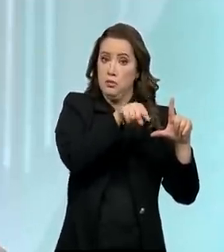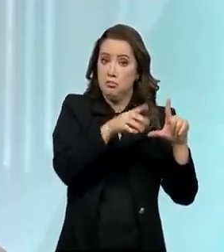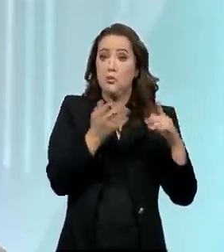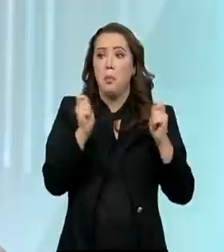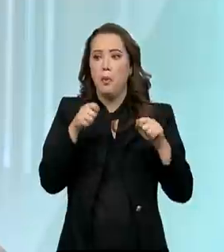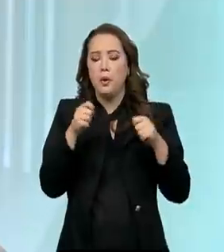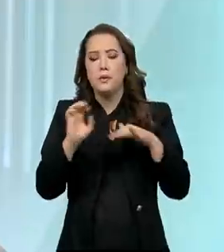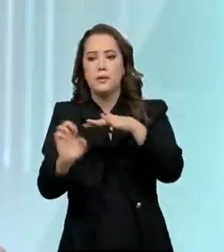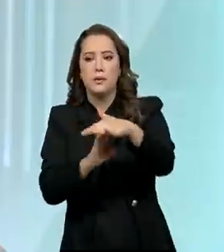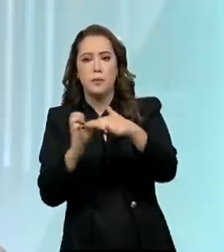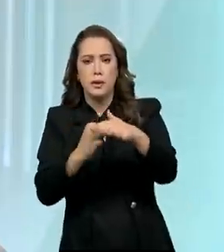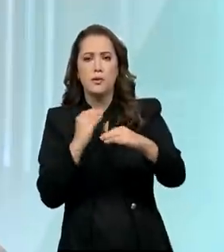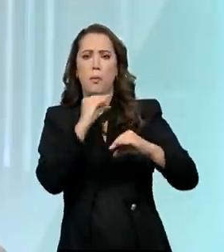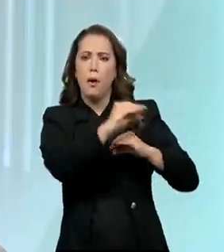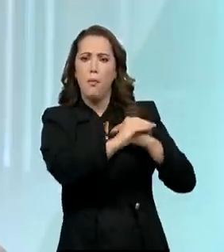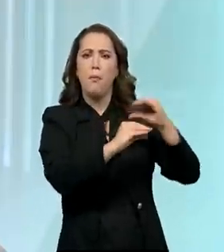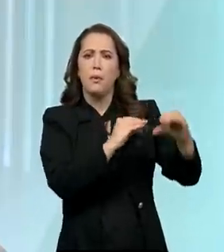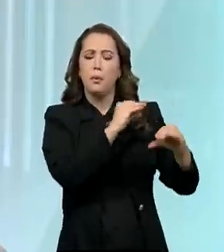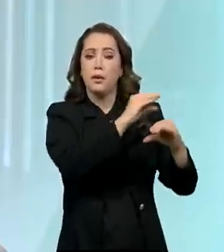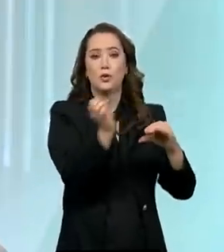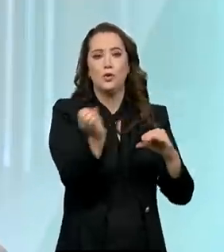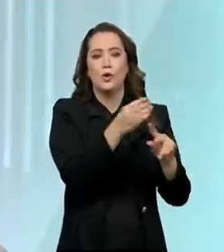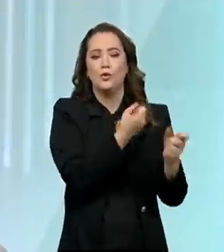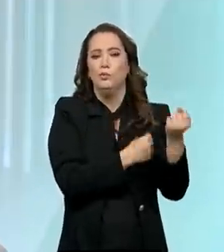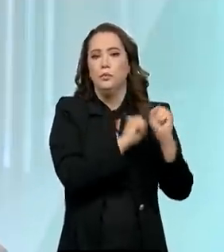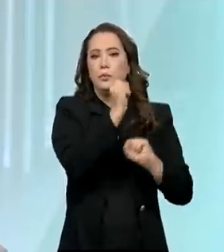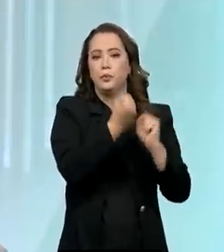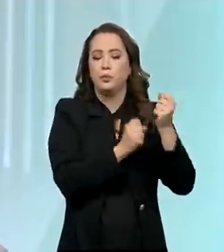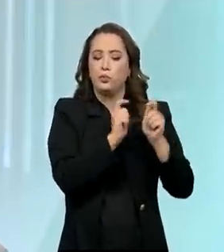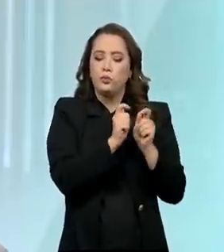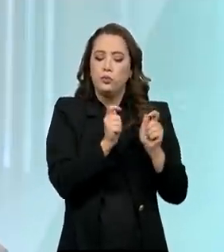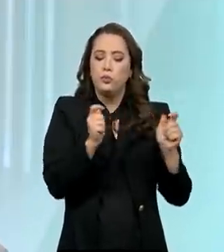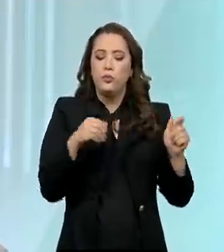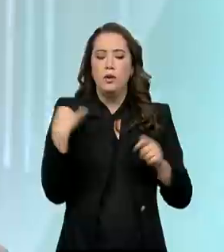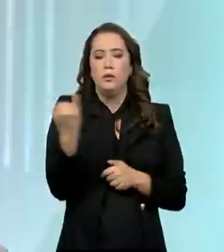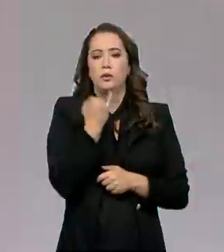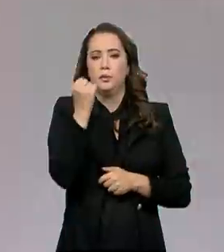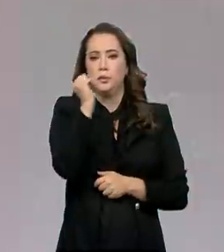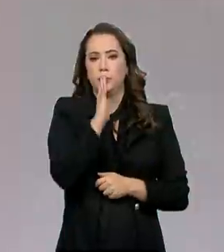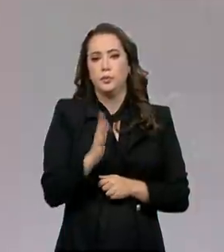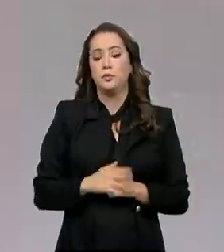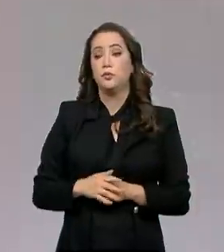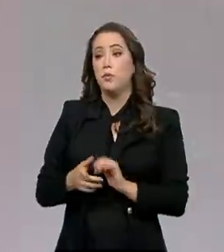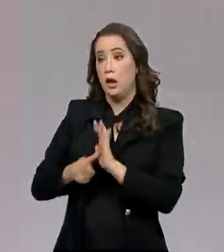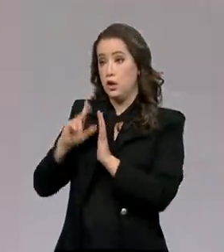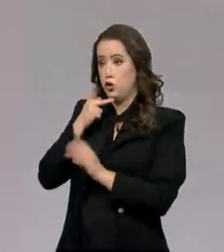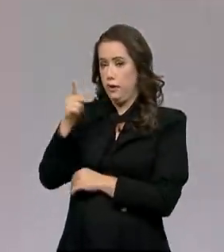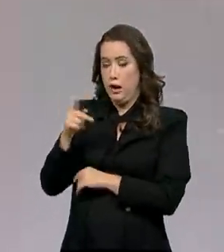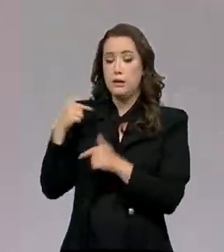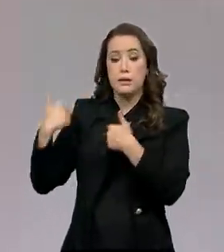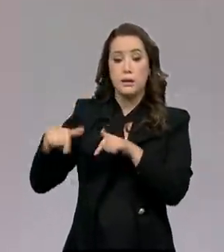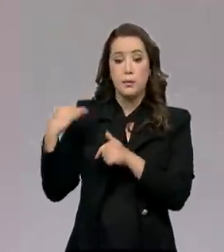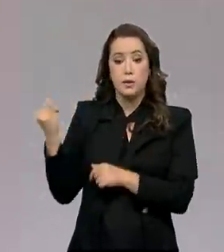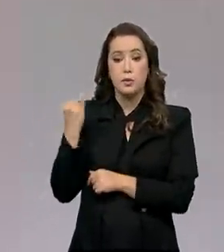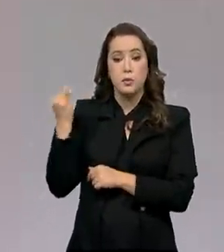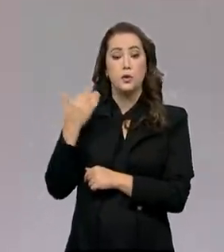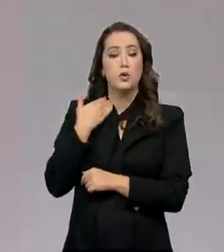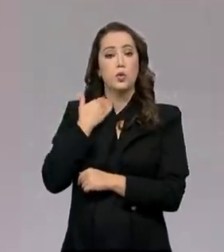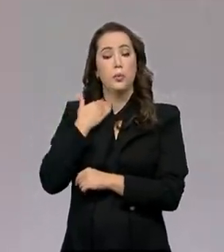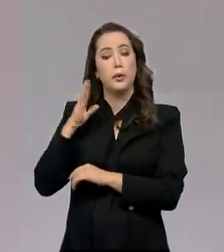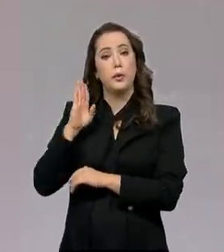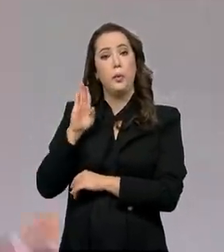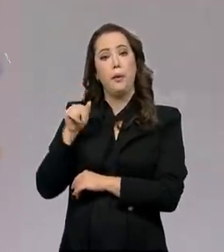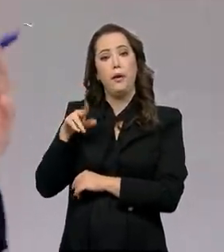possam poder fazer essa nova indústria crescer substancialmente no Brasil. Antes da gente falar dessas iniciativas do BNDES nesse